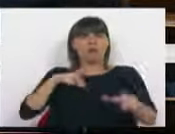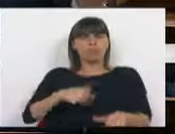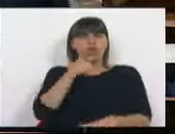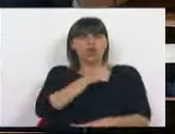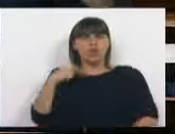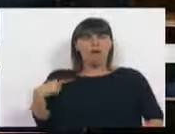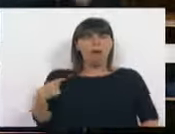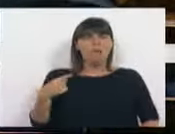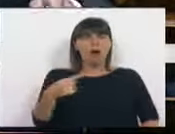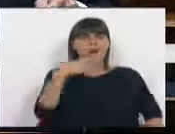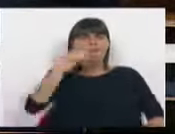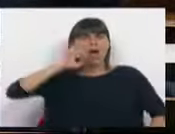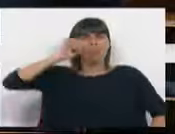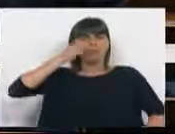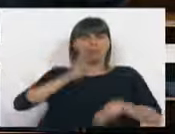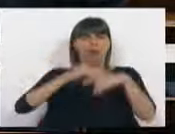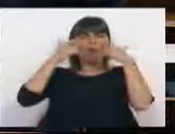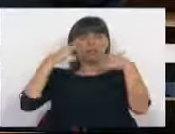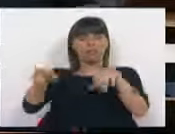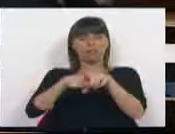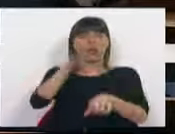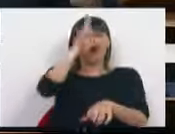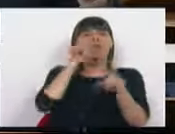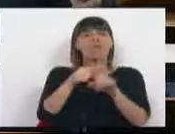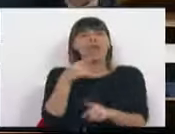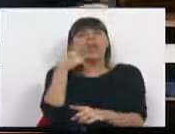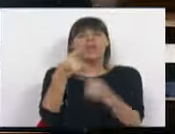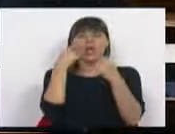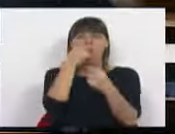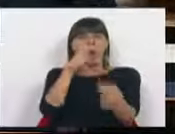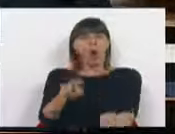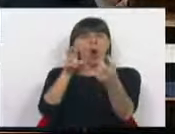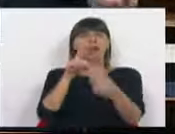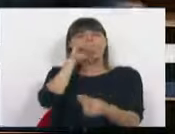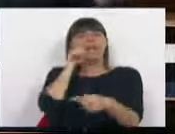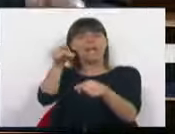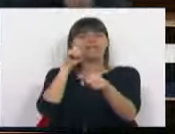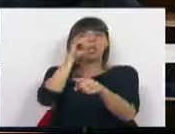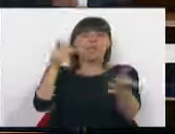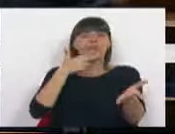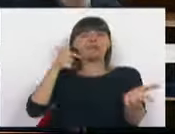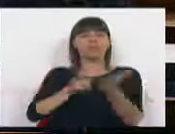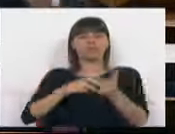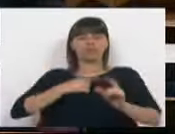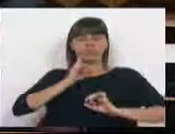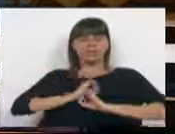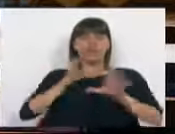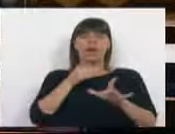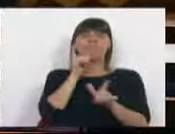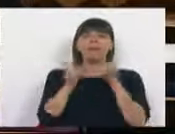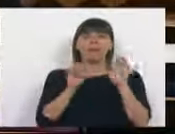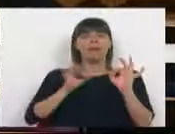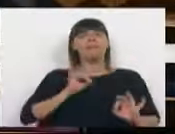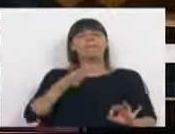sofrem no dia-a-dia as consequências da política deste Governo e é dizer-lhes nos olhos que eles mentem. E verdadeiramente sejamos claros e usemos as